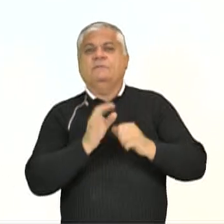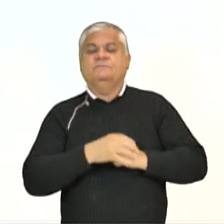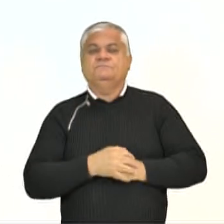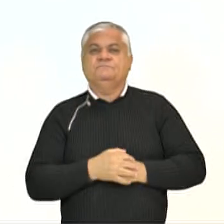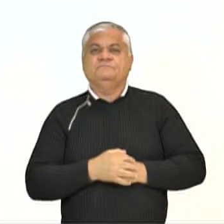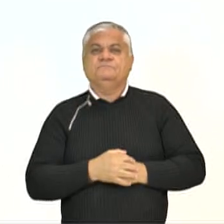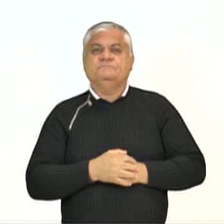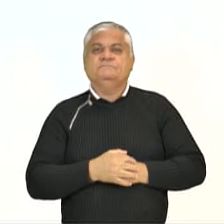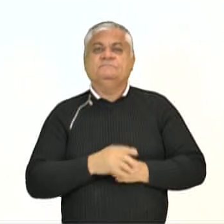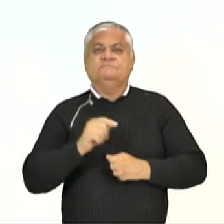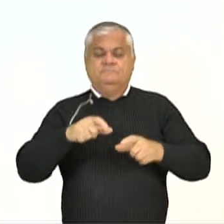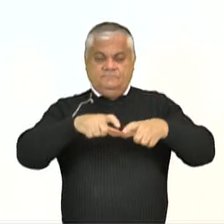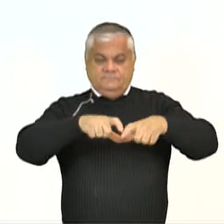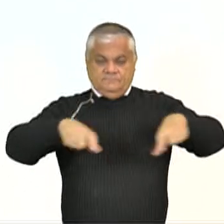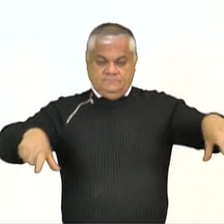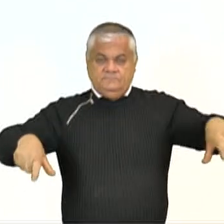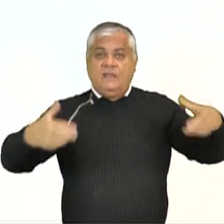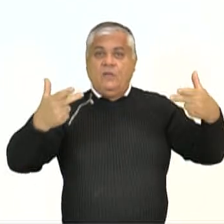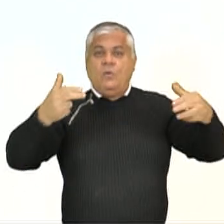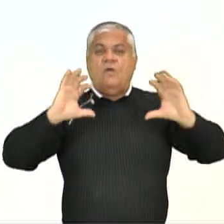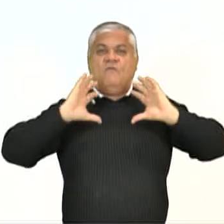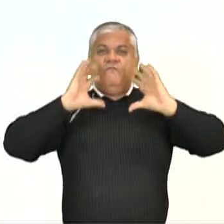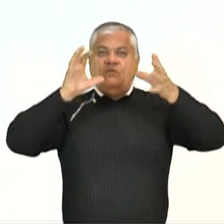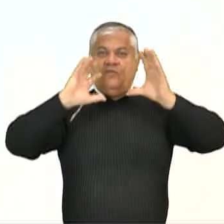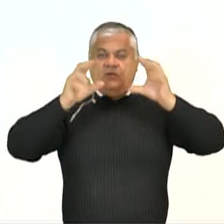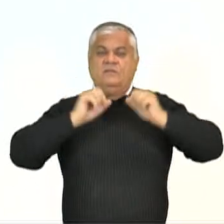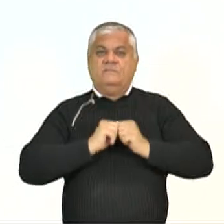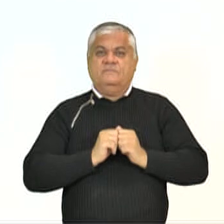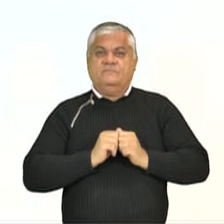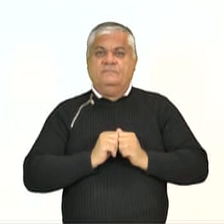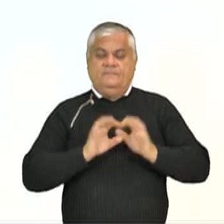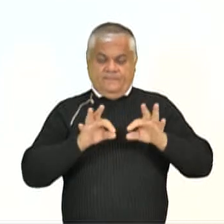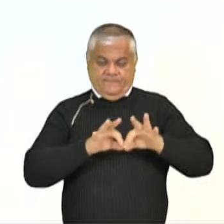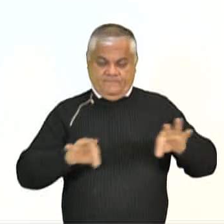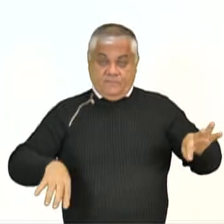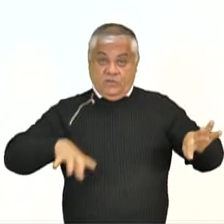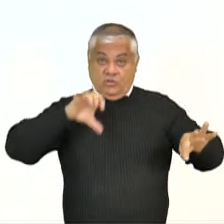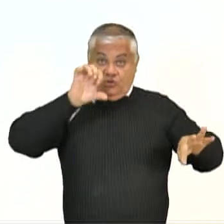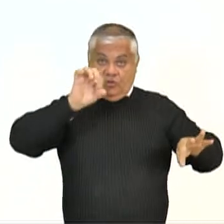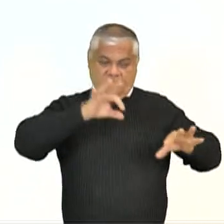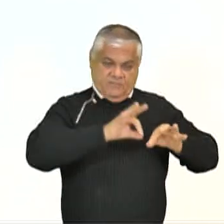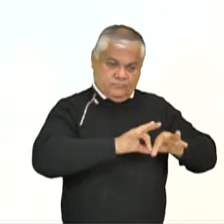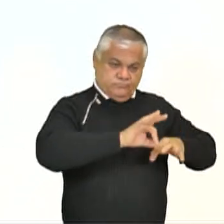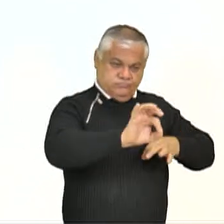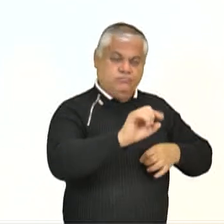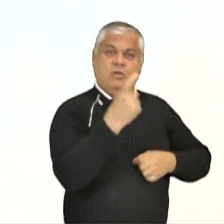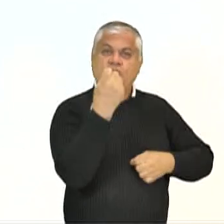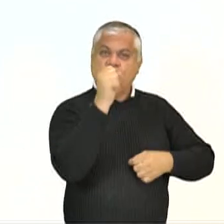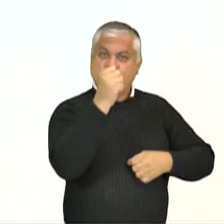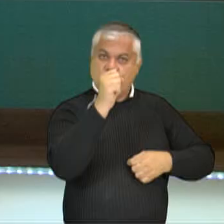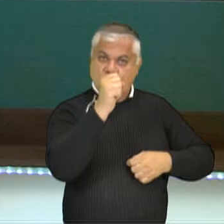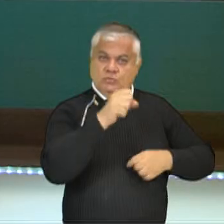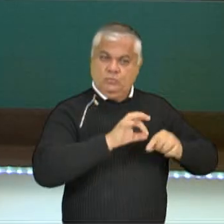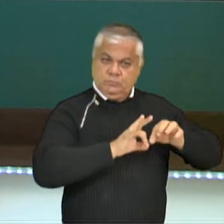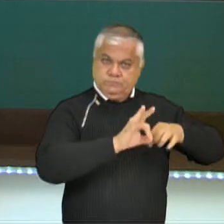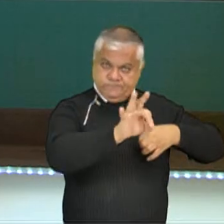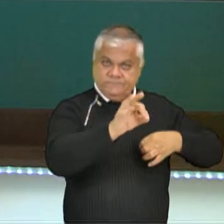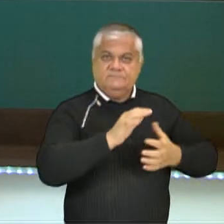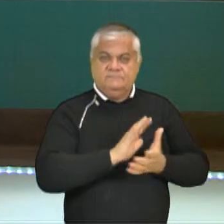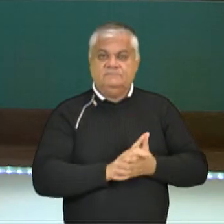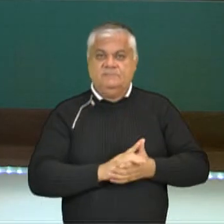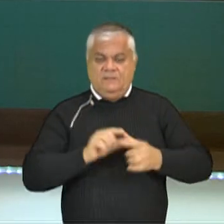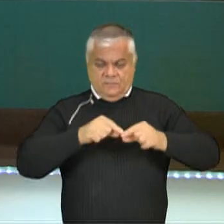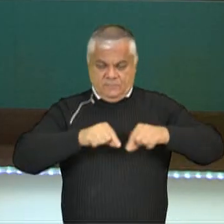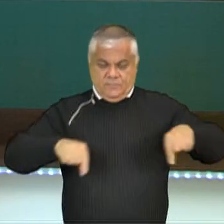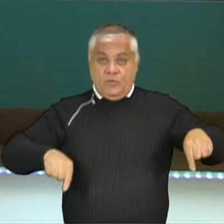A quadra tem as mesmas dimensões das de vôlei. 9 metros de largura por 18 de comprimento. Então ela tem